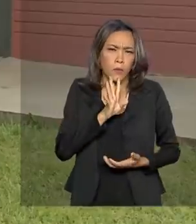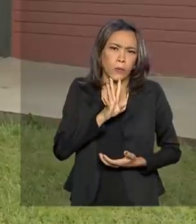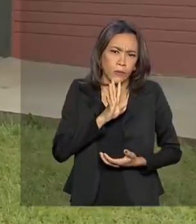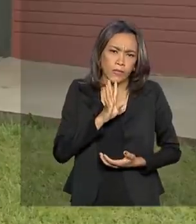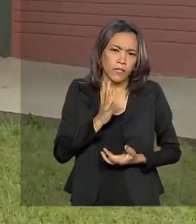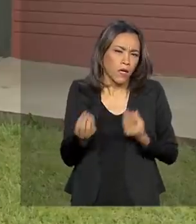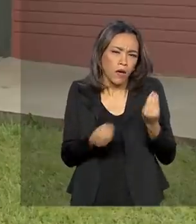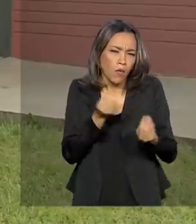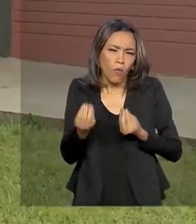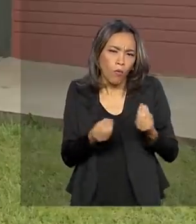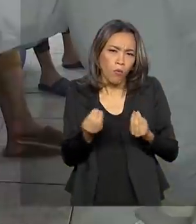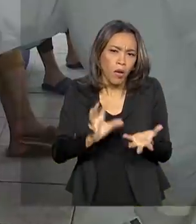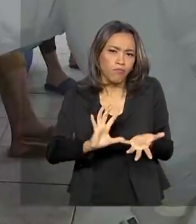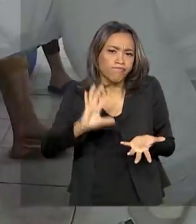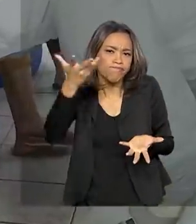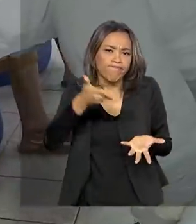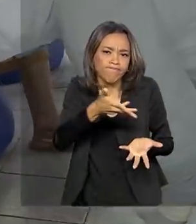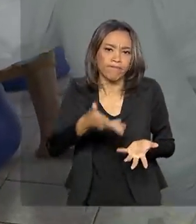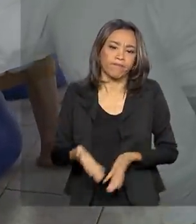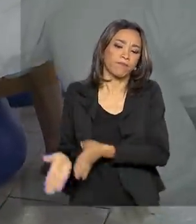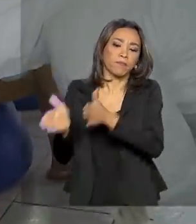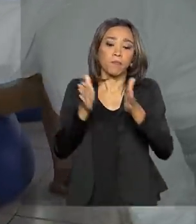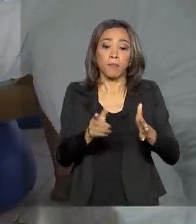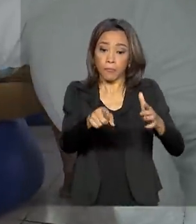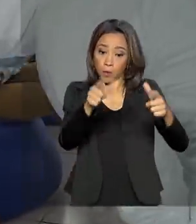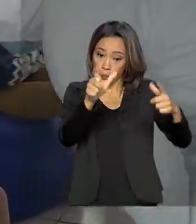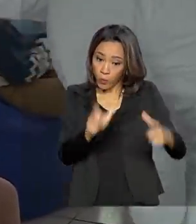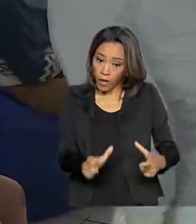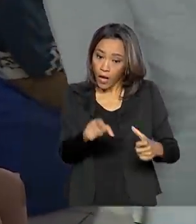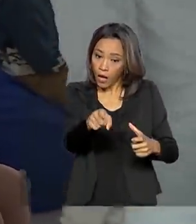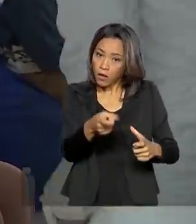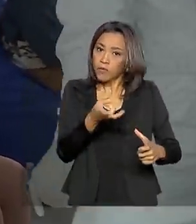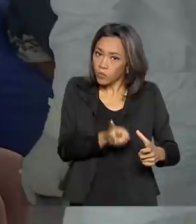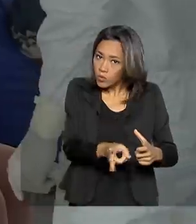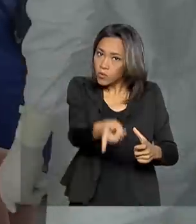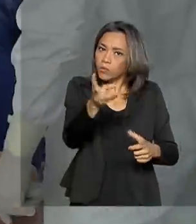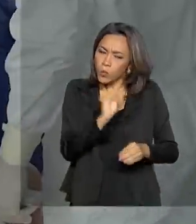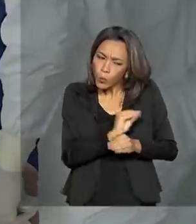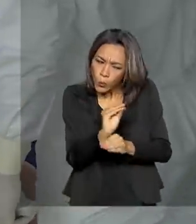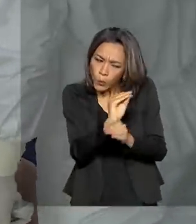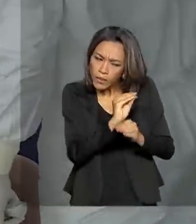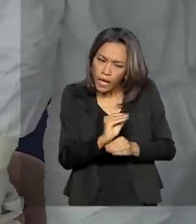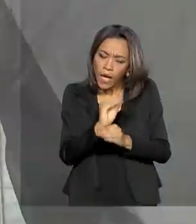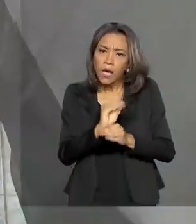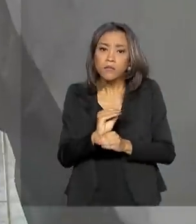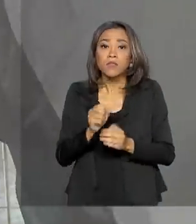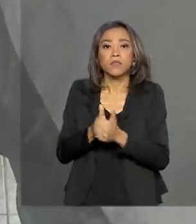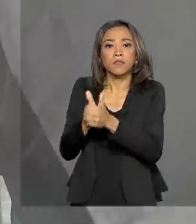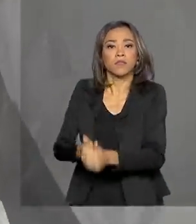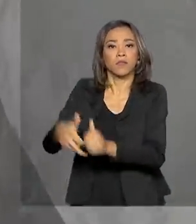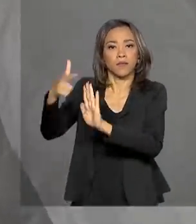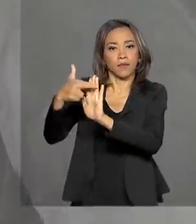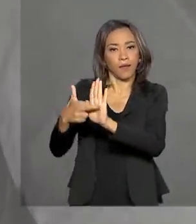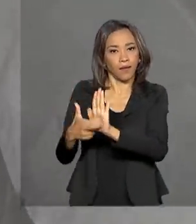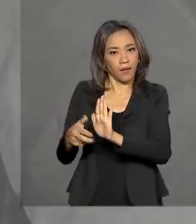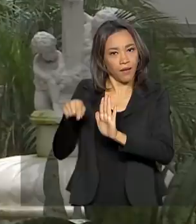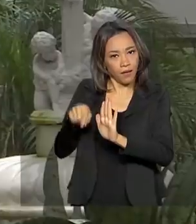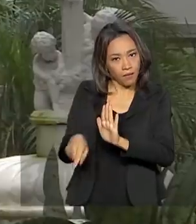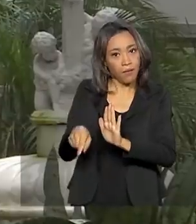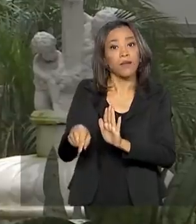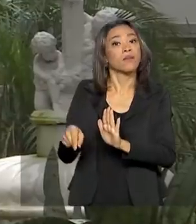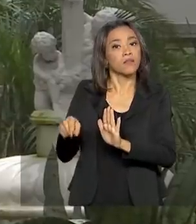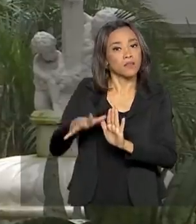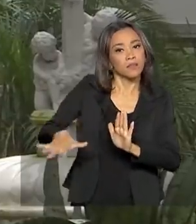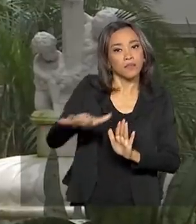o comportamento desta doença. E no local, o grupo segue com todos os cuidados previstos em protocolo de saúde e segurança.